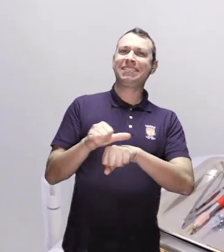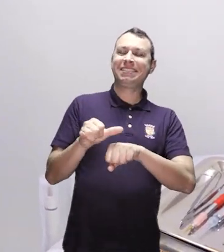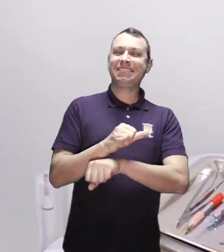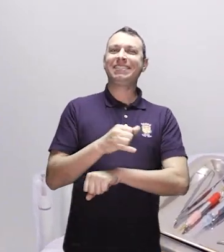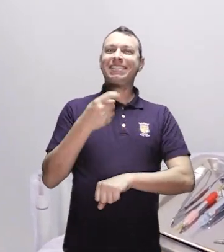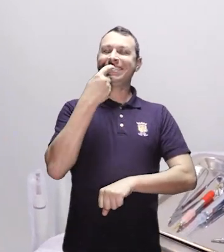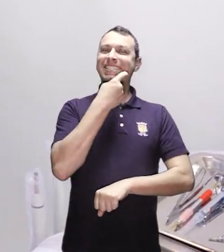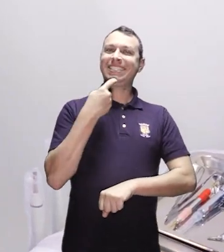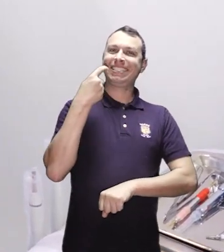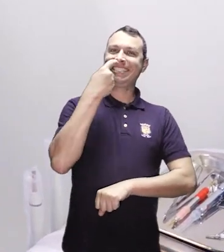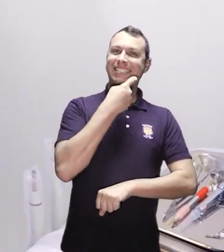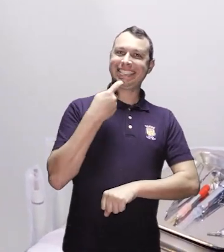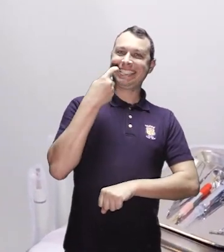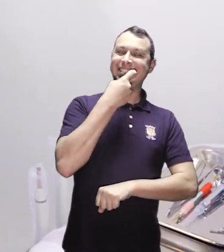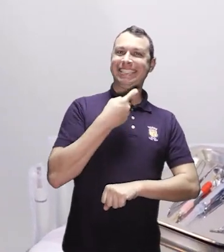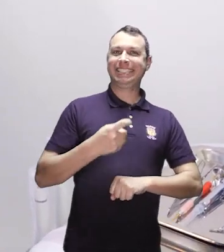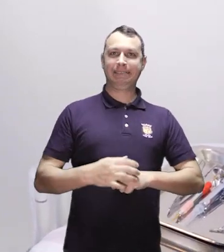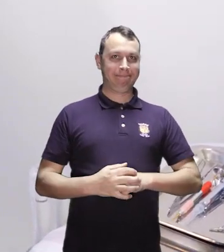saúde bucal.